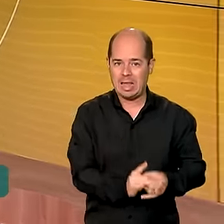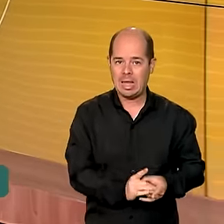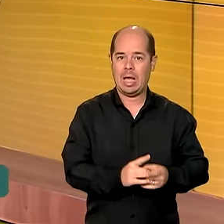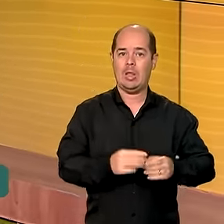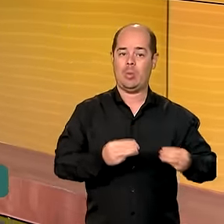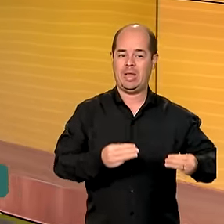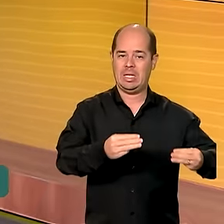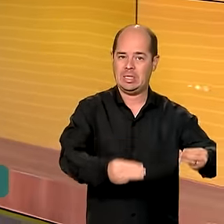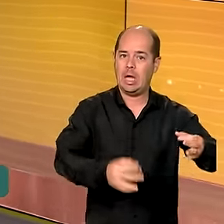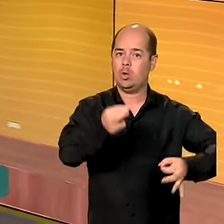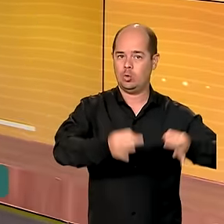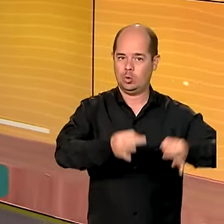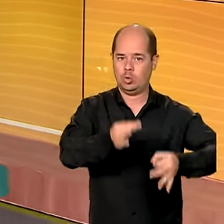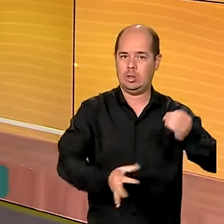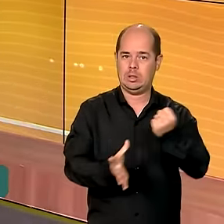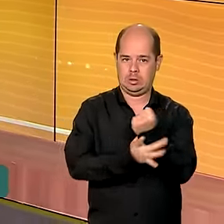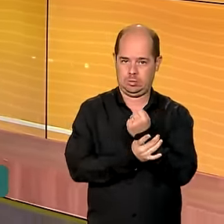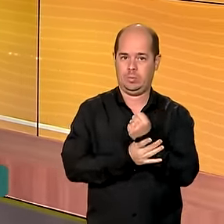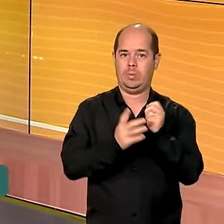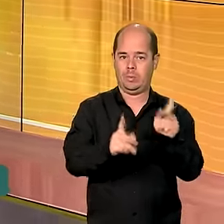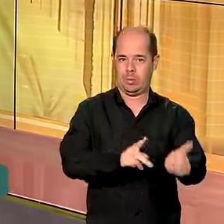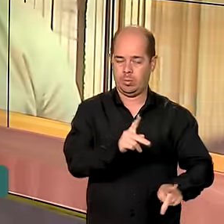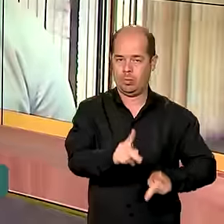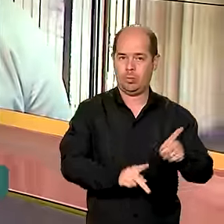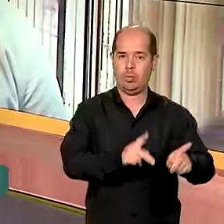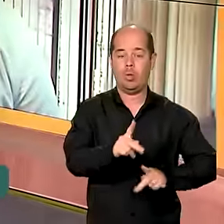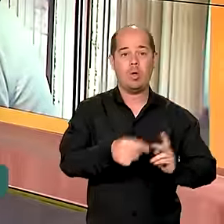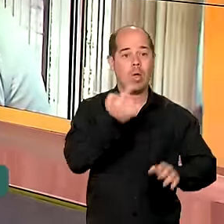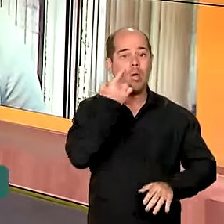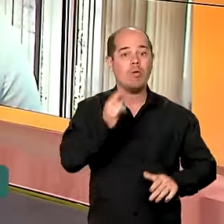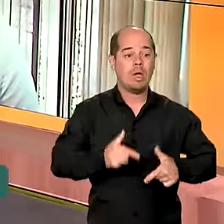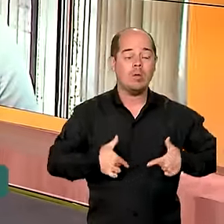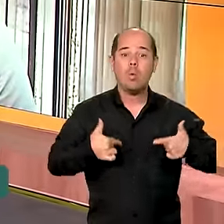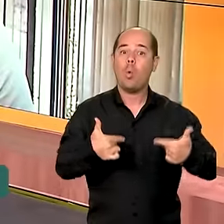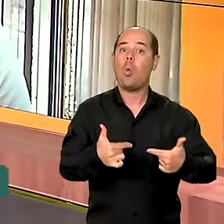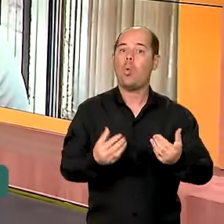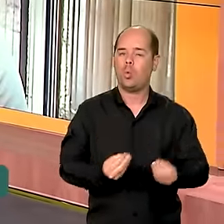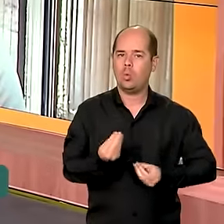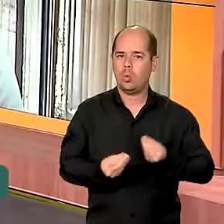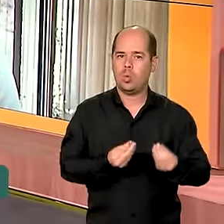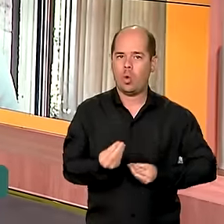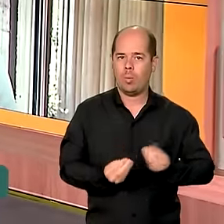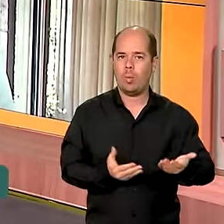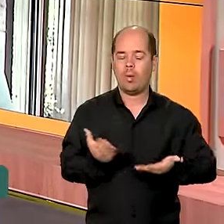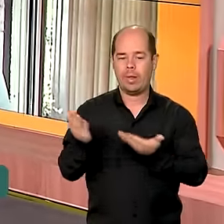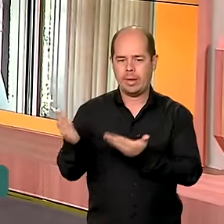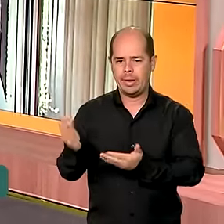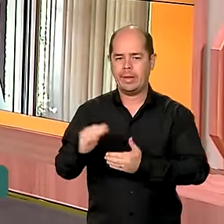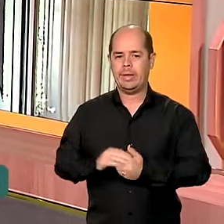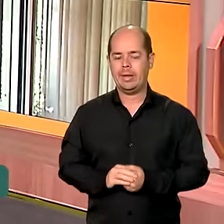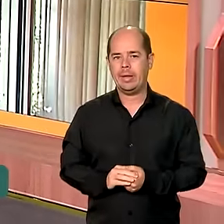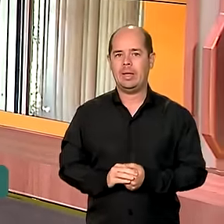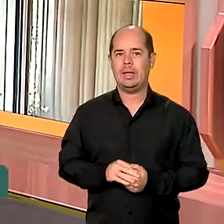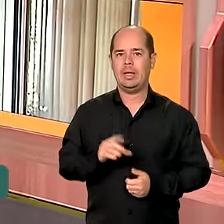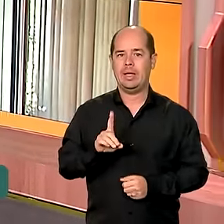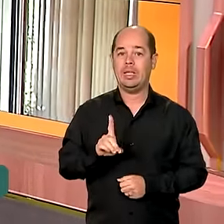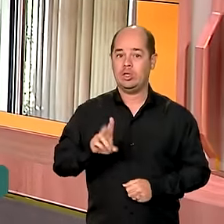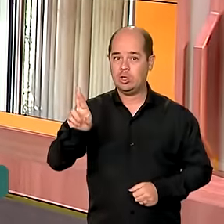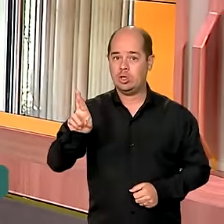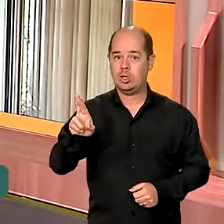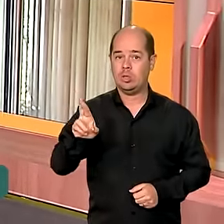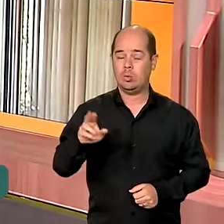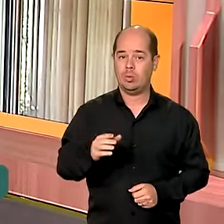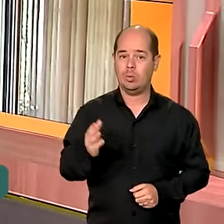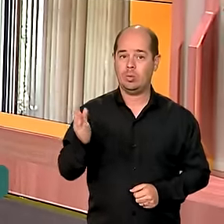Pública. A gente vai saber um pouco mais a respeito desse trabalho que tem sido feito com o diretor do Departamento de Proteção e